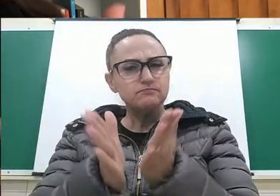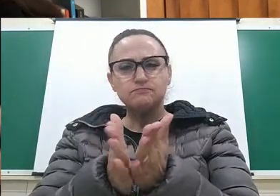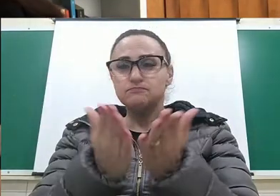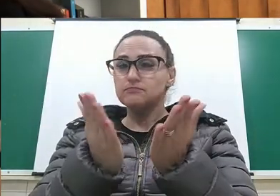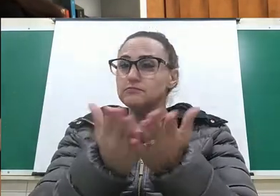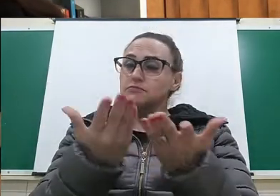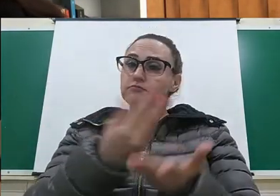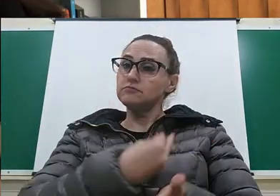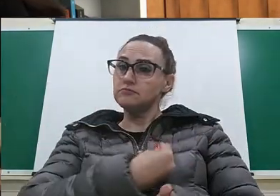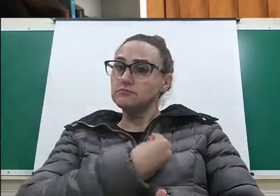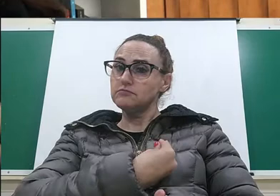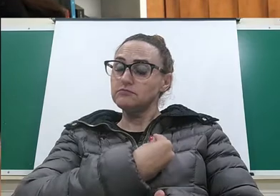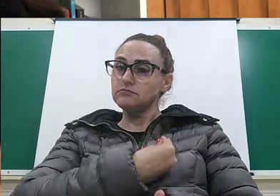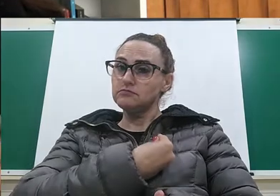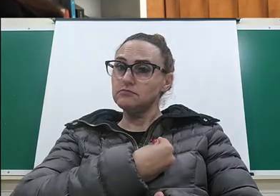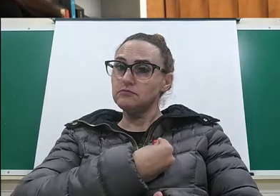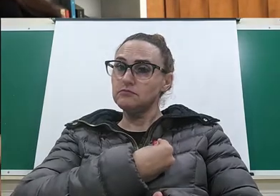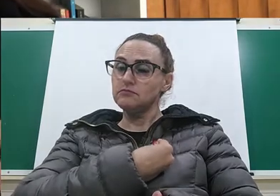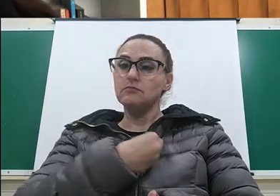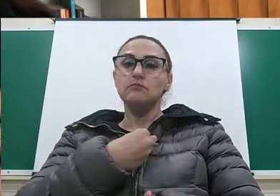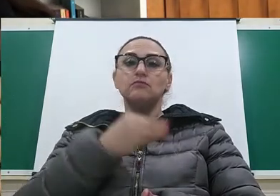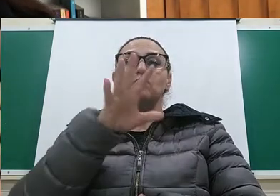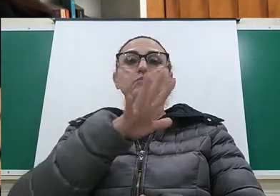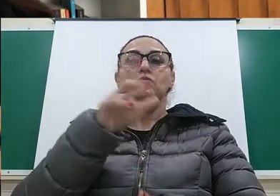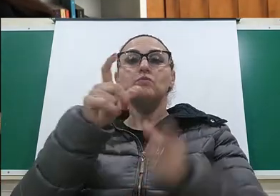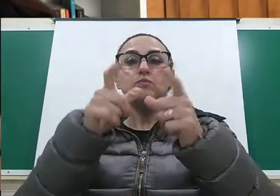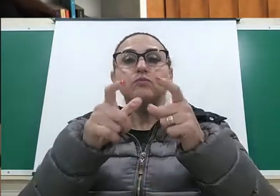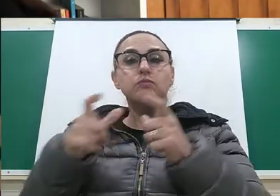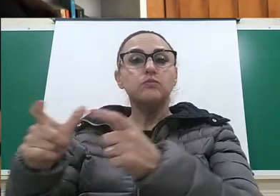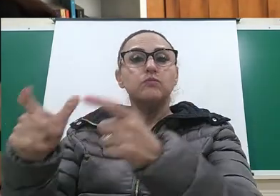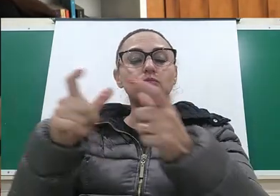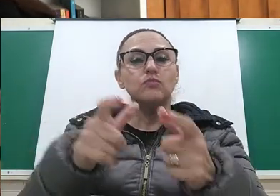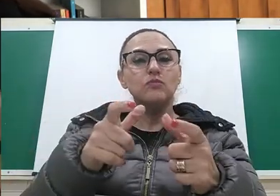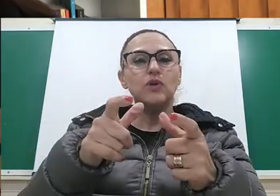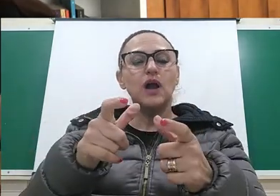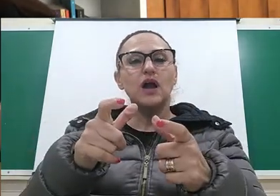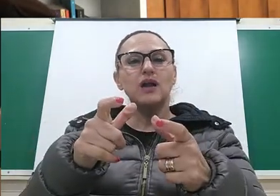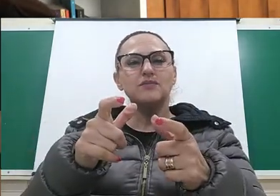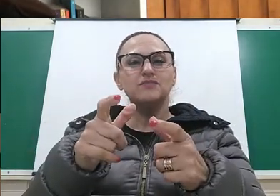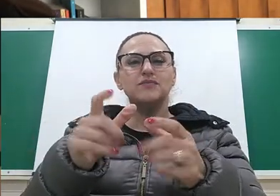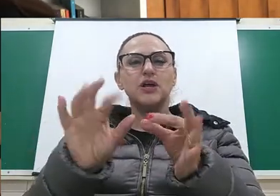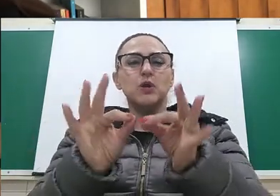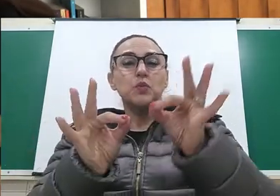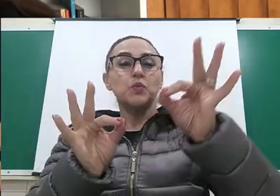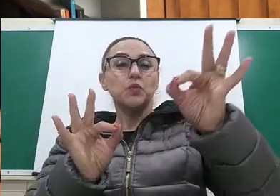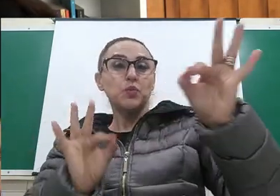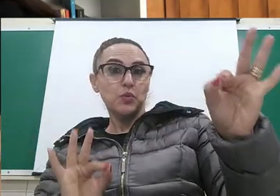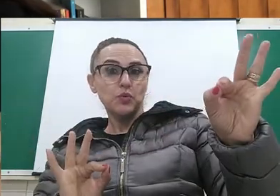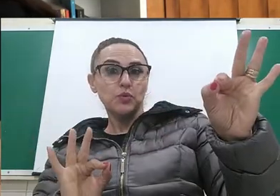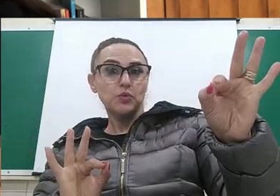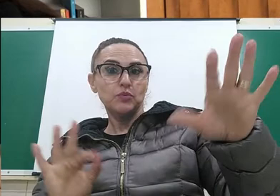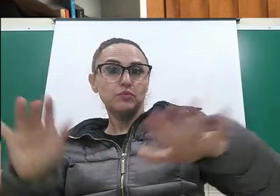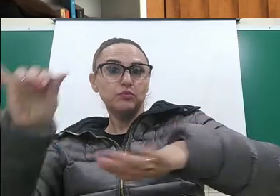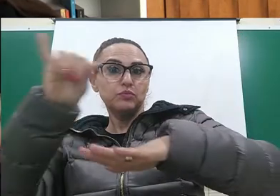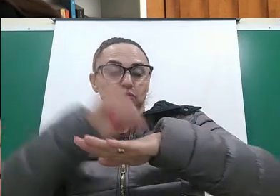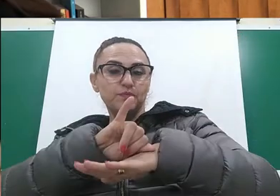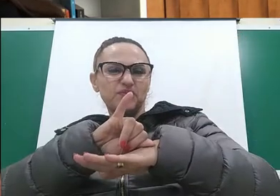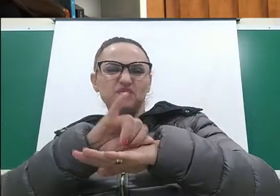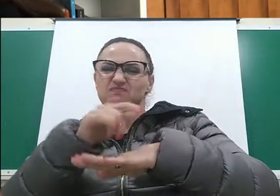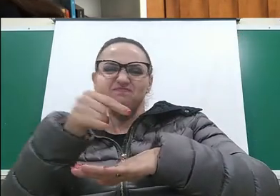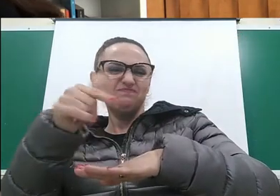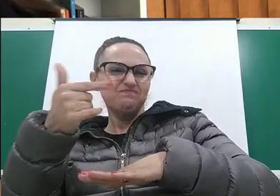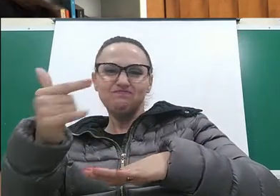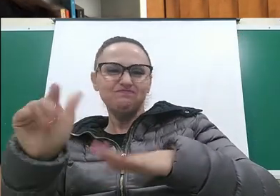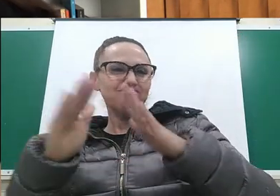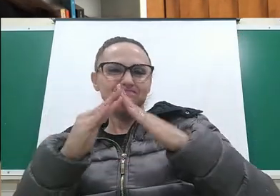ou que moravam em regiões mais distantes dos centros, elas nem sempre puderam frequentar a escola, elas nem sempre